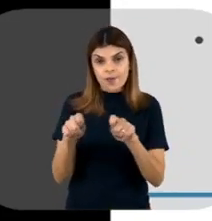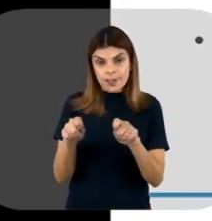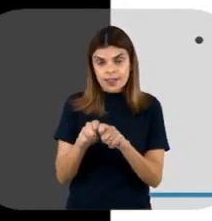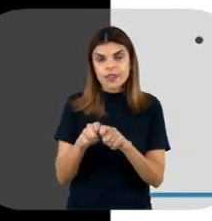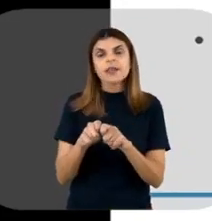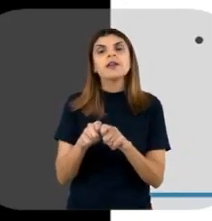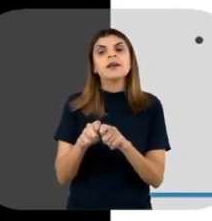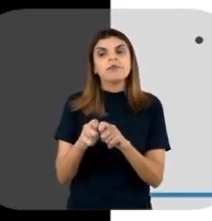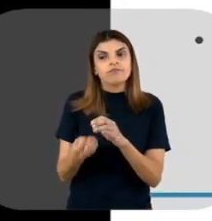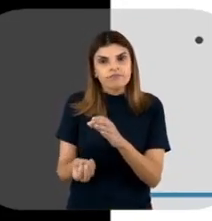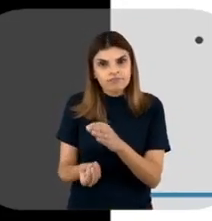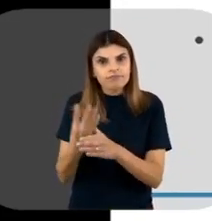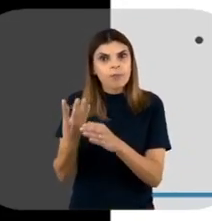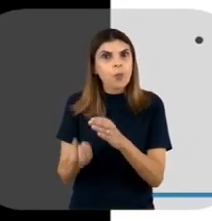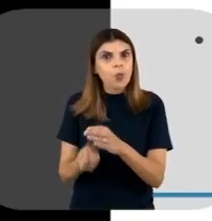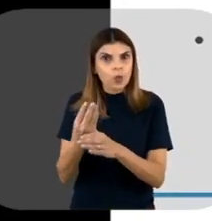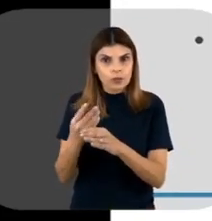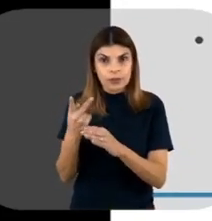a ser expressa.